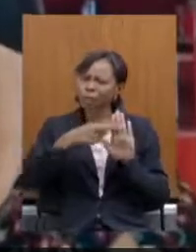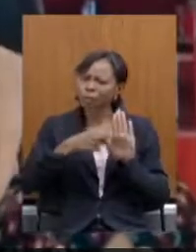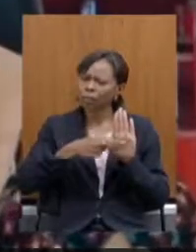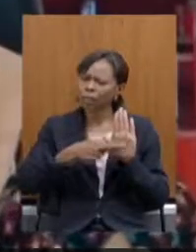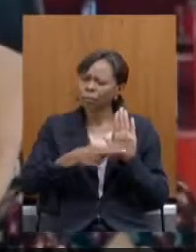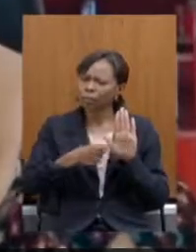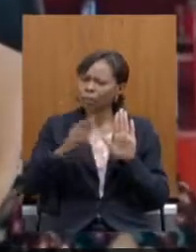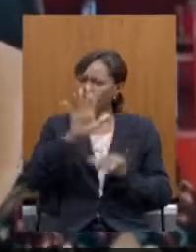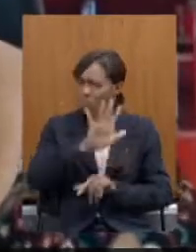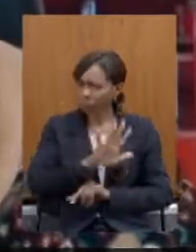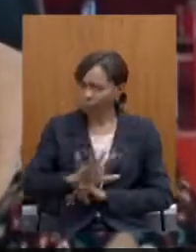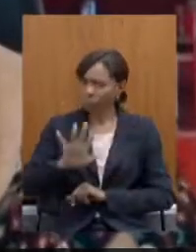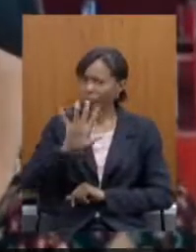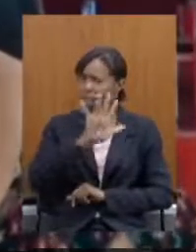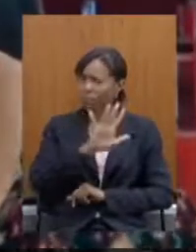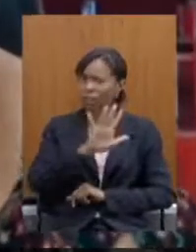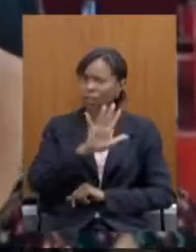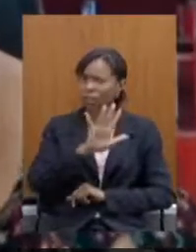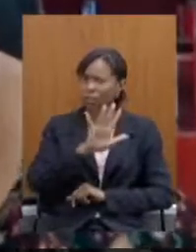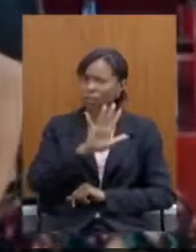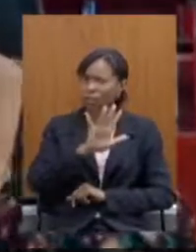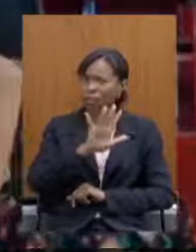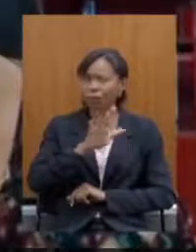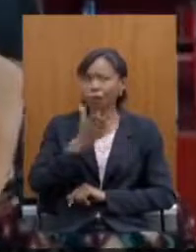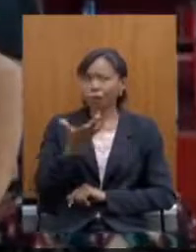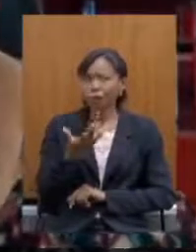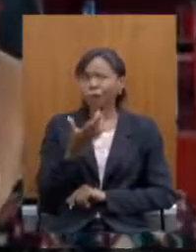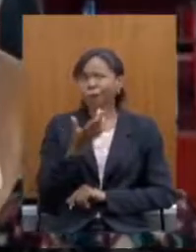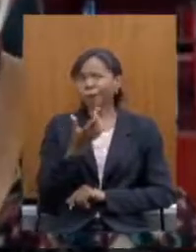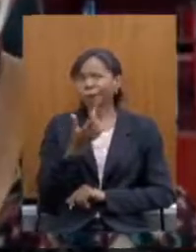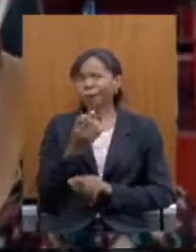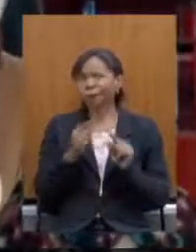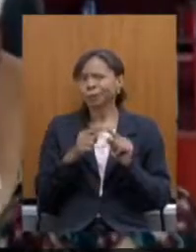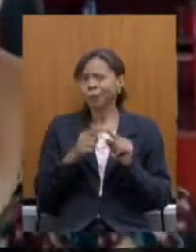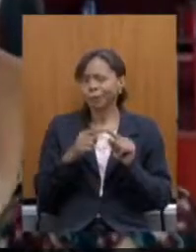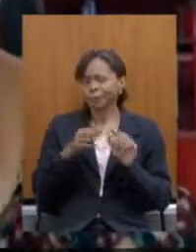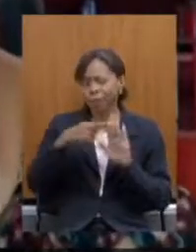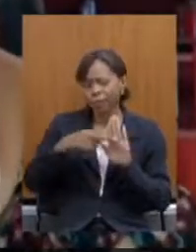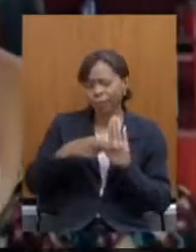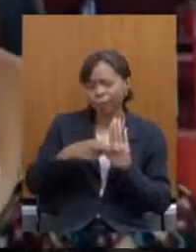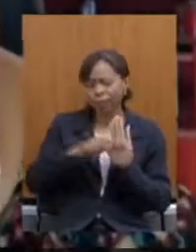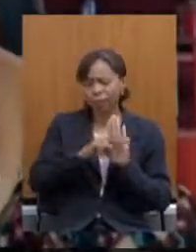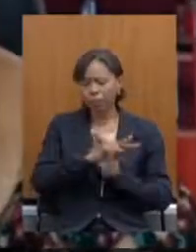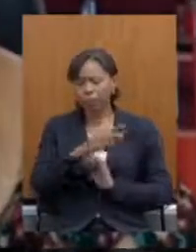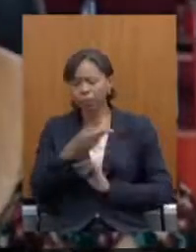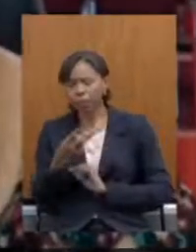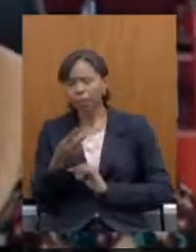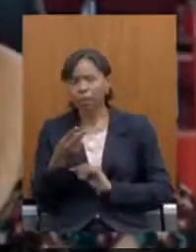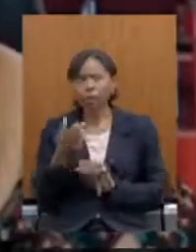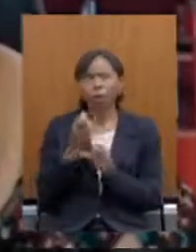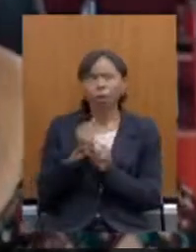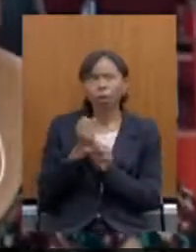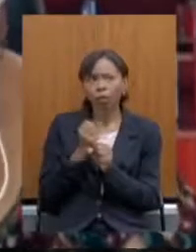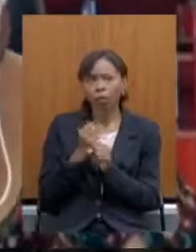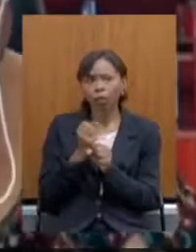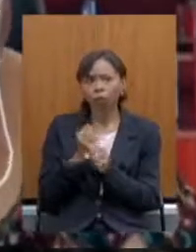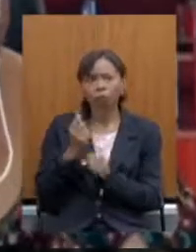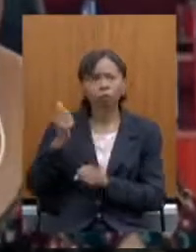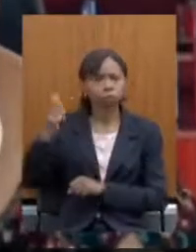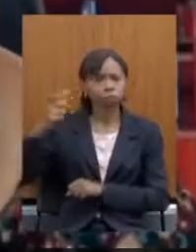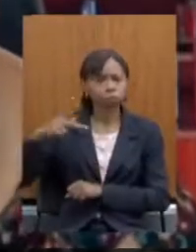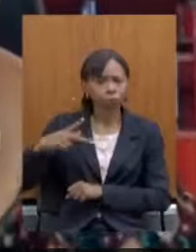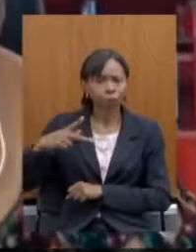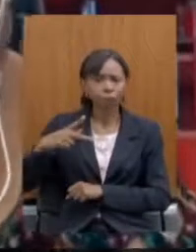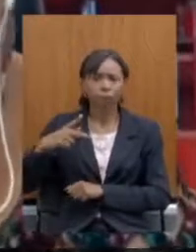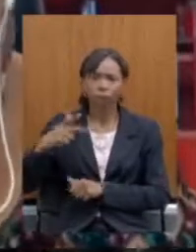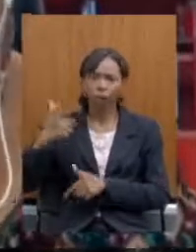sentido de as regras de transição e também o cálculo que é feito para as aposentadorias faz com que os trabalhadores